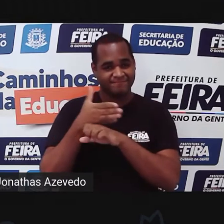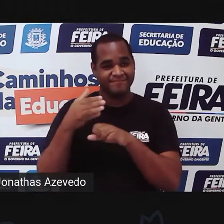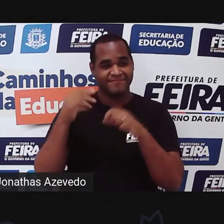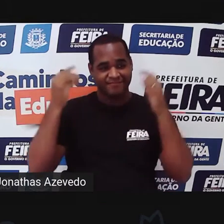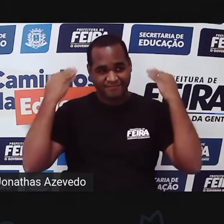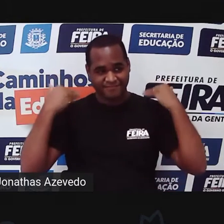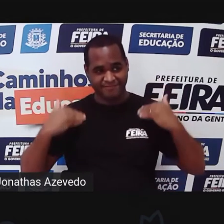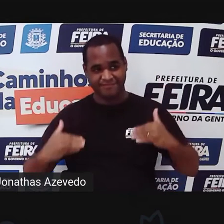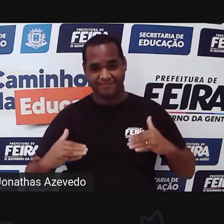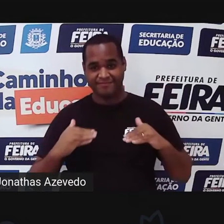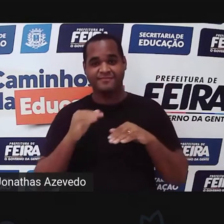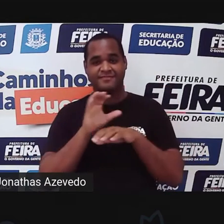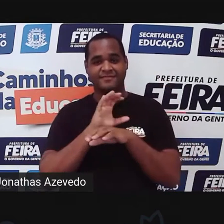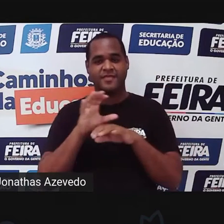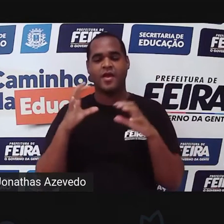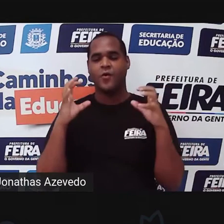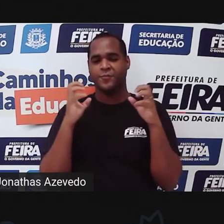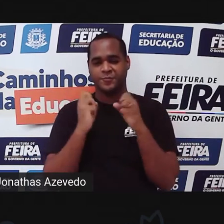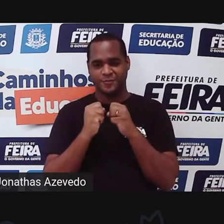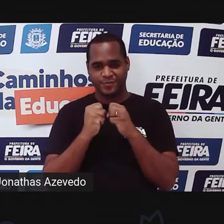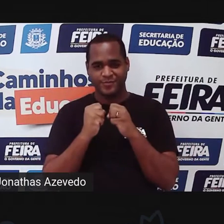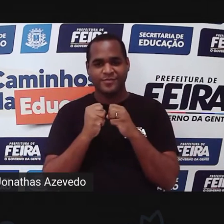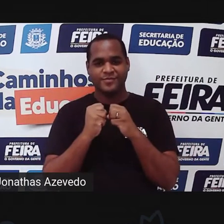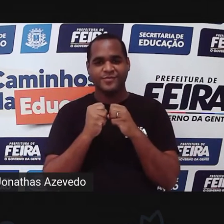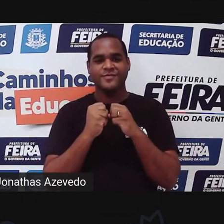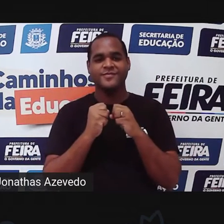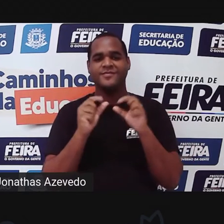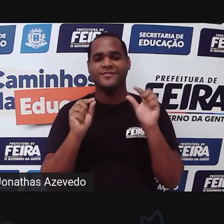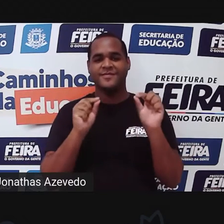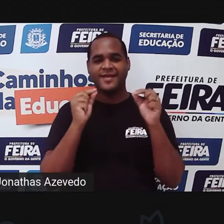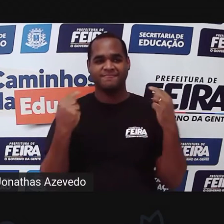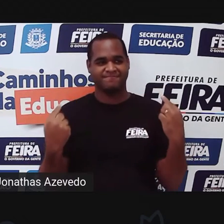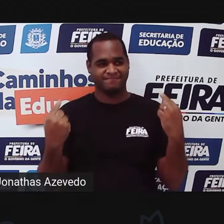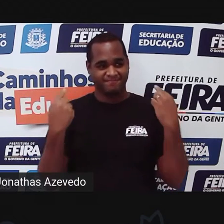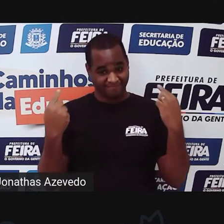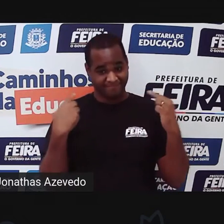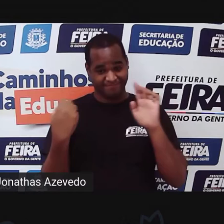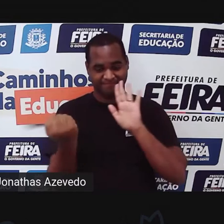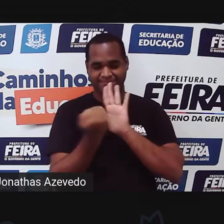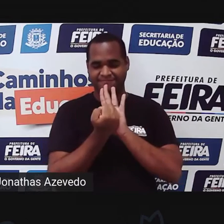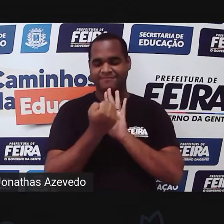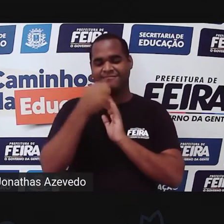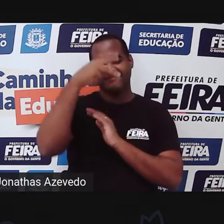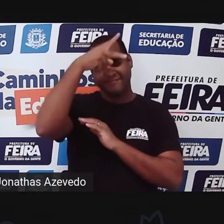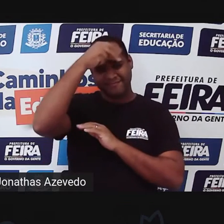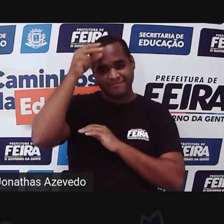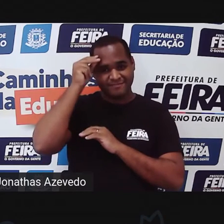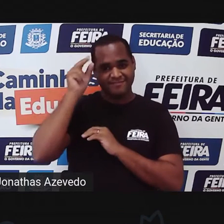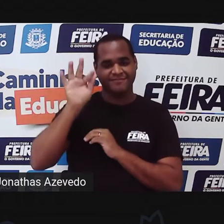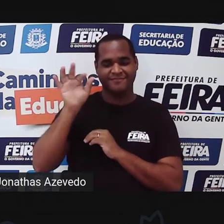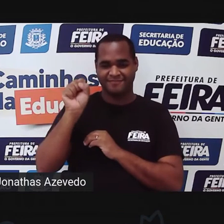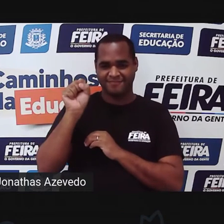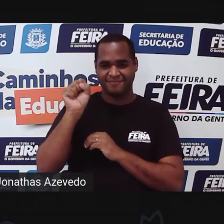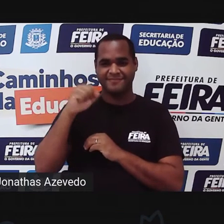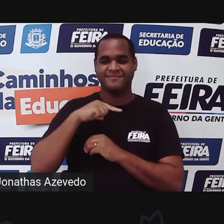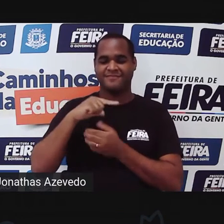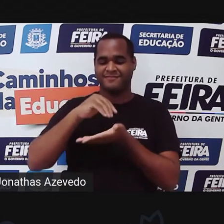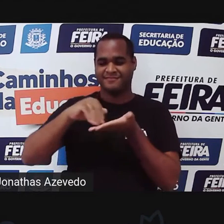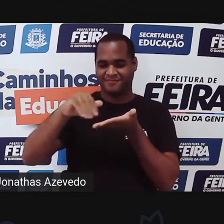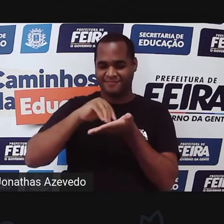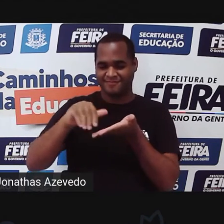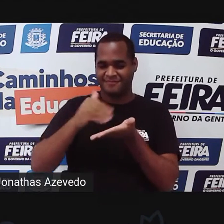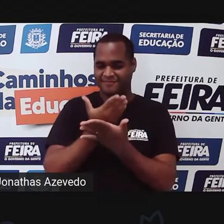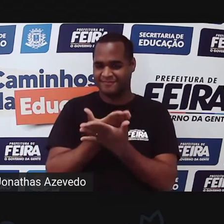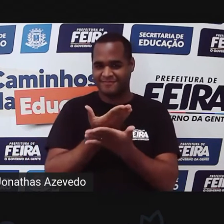compridos, um pouco abaixo do ombro, castanho escuro. Aqui atrás de mim tem a logo da Prefeitura Municipal de Feira de Santana e da Secretaria